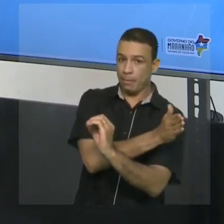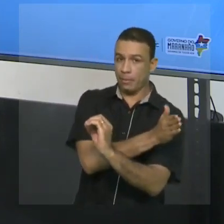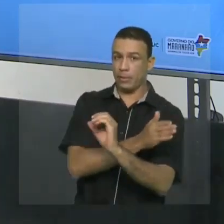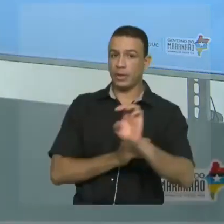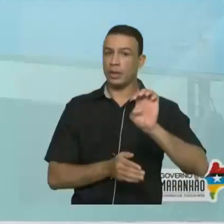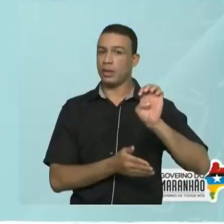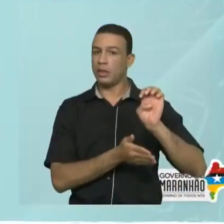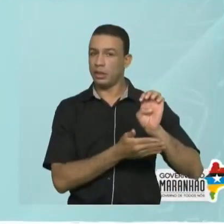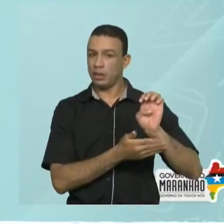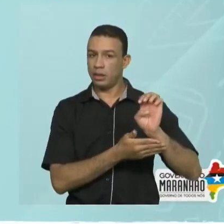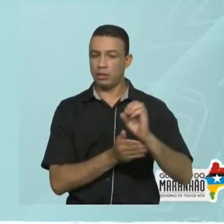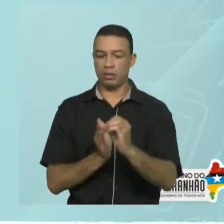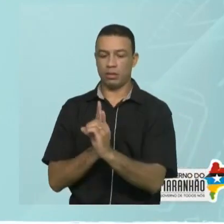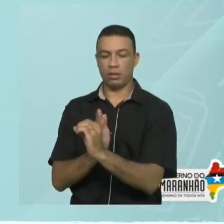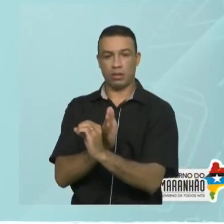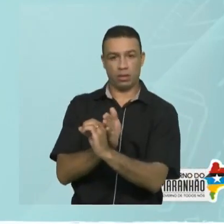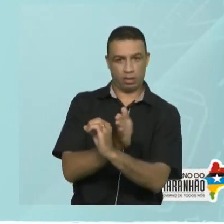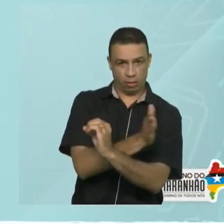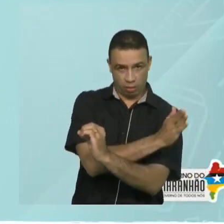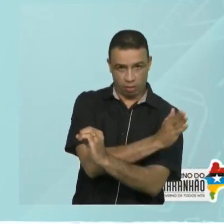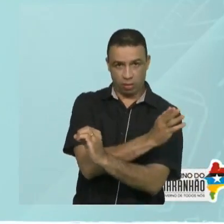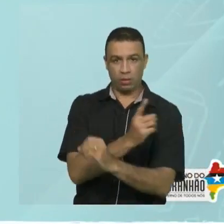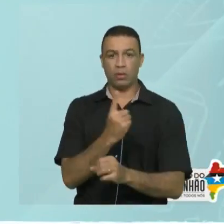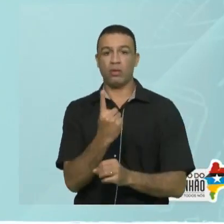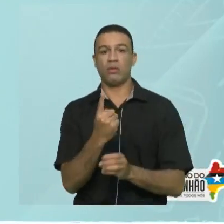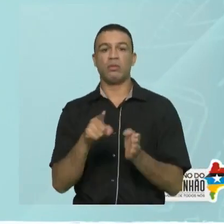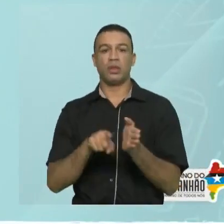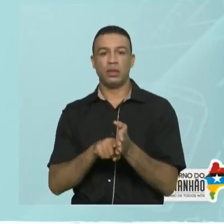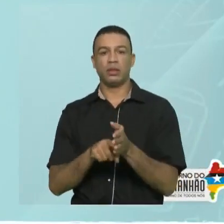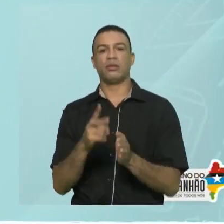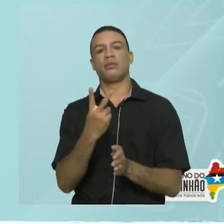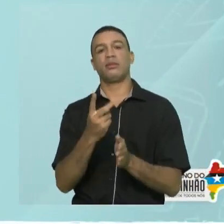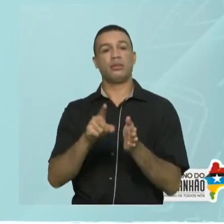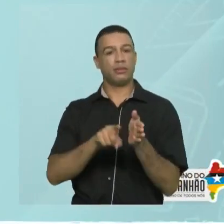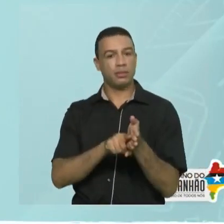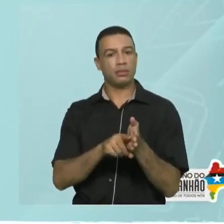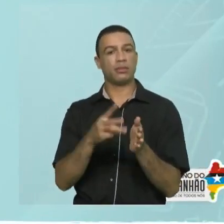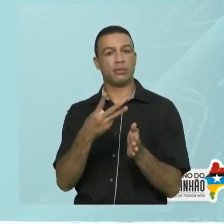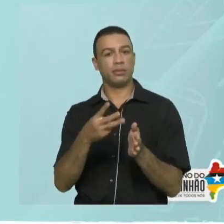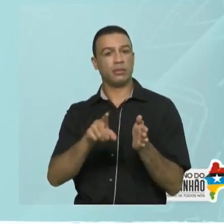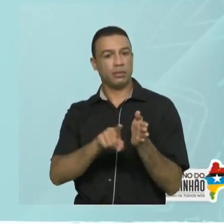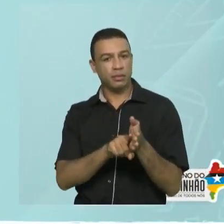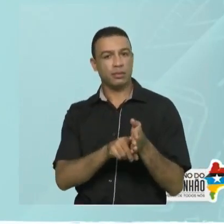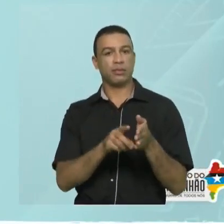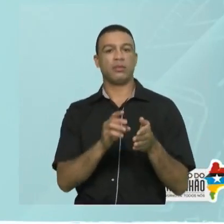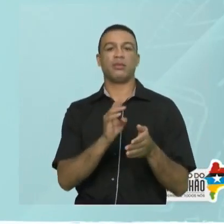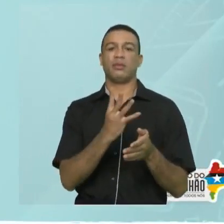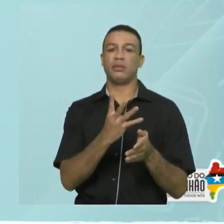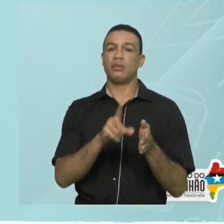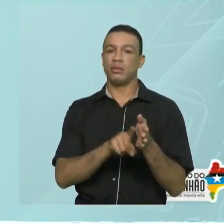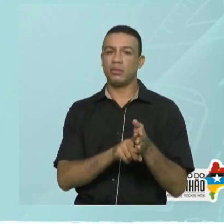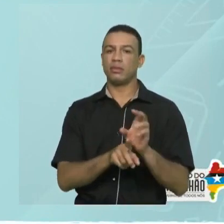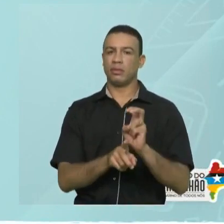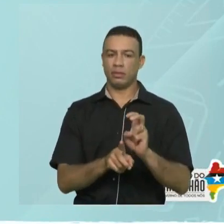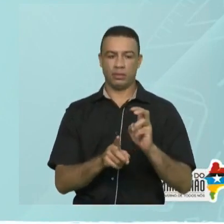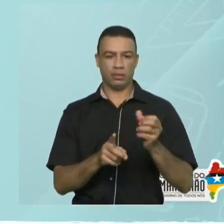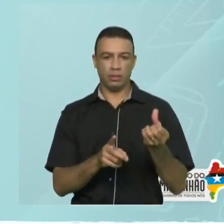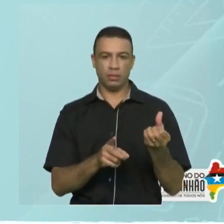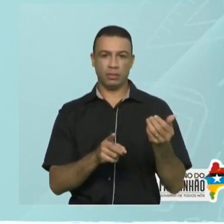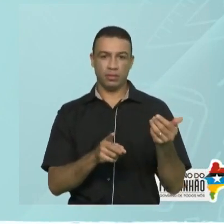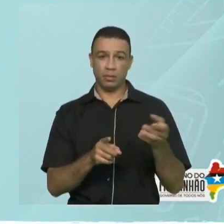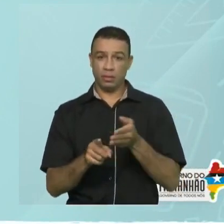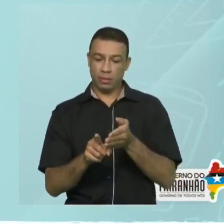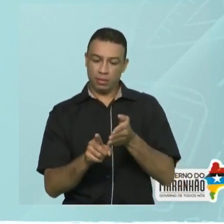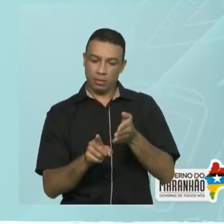Então, eu tenho menos um, menos dois, menos três, menos quatro, menos cinco, menos seis e assim sucessivamente.